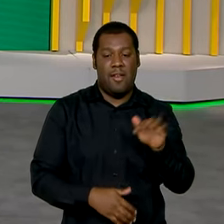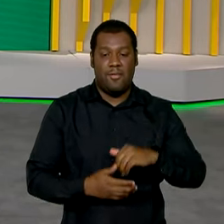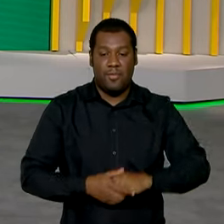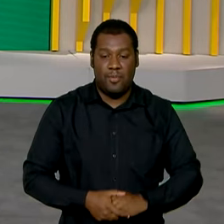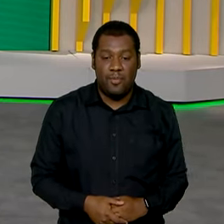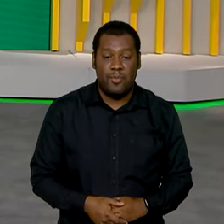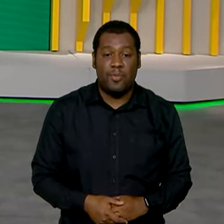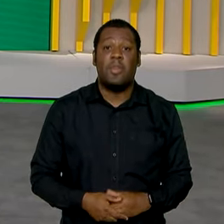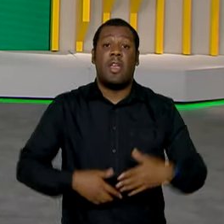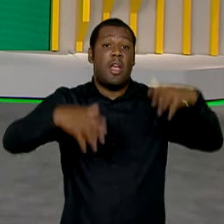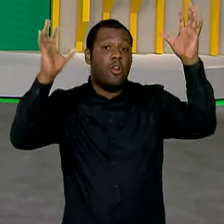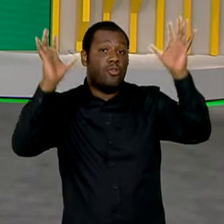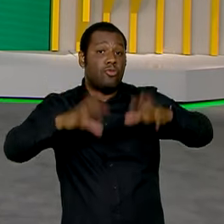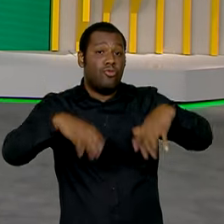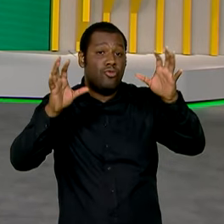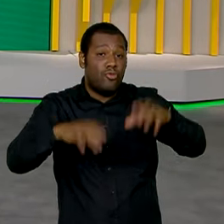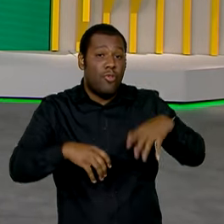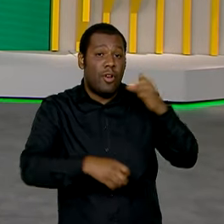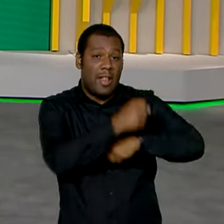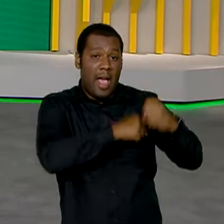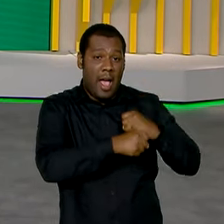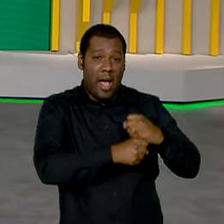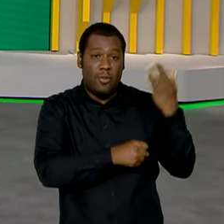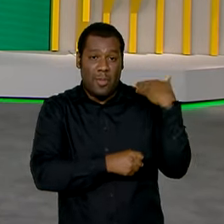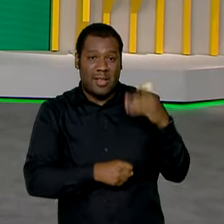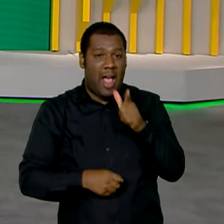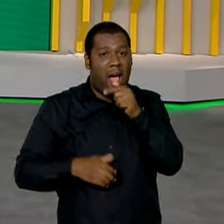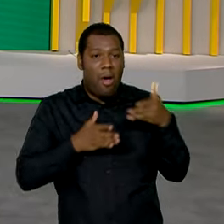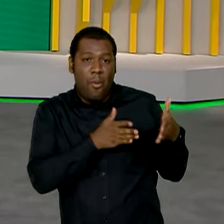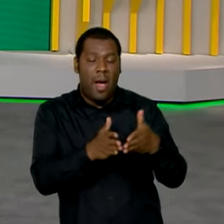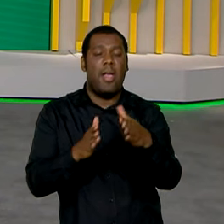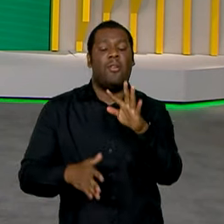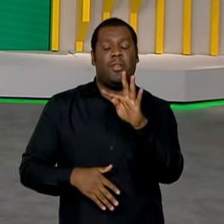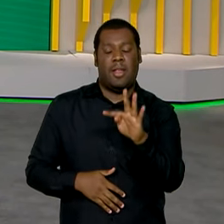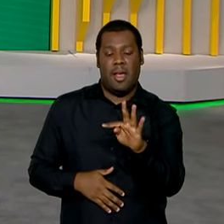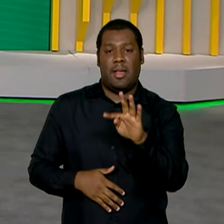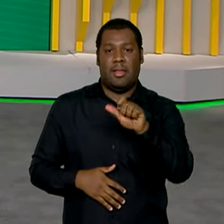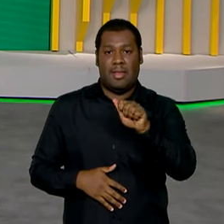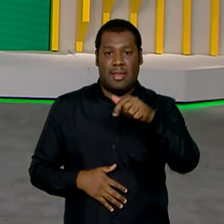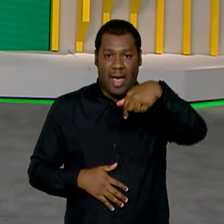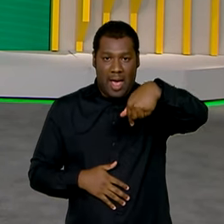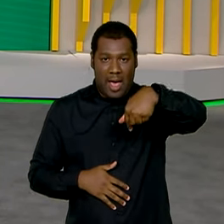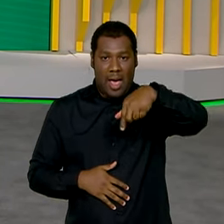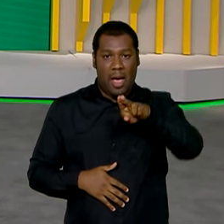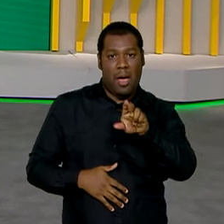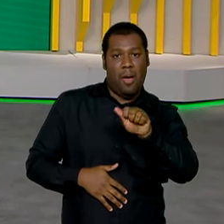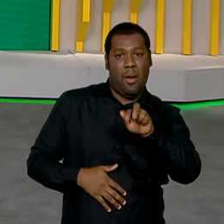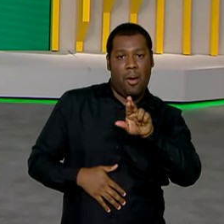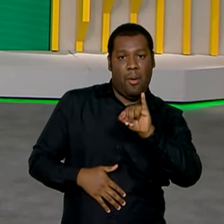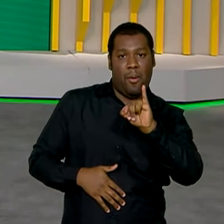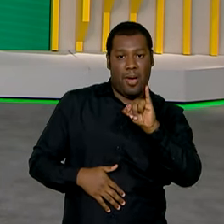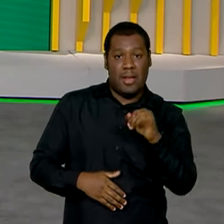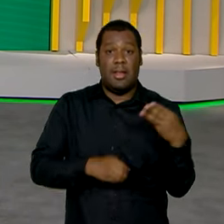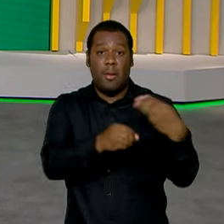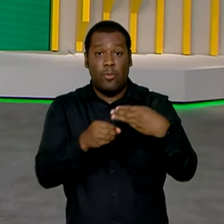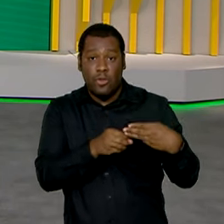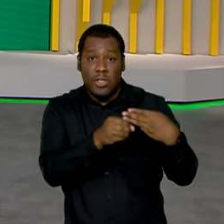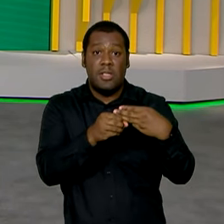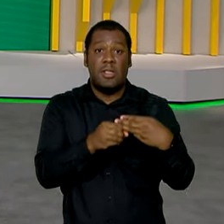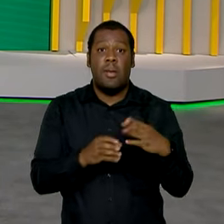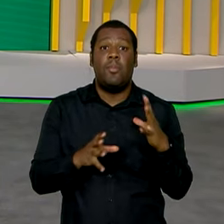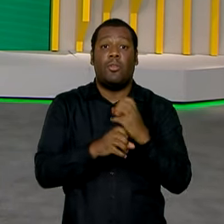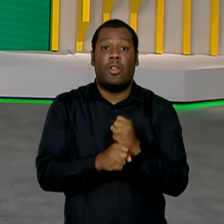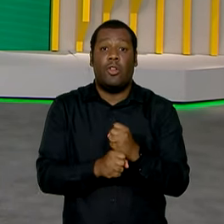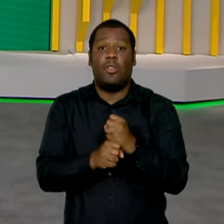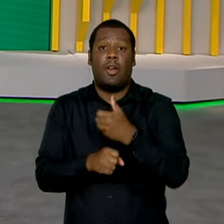Atingidos por enchentes no ano passado na região do Rio Taquari, que corta 98 municípios do Rio Grande do Sul, receberam nesta